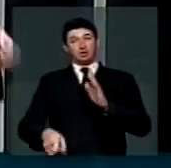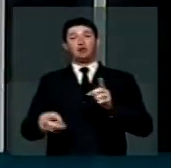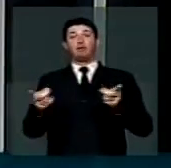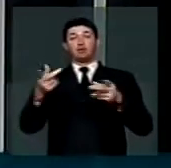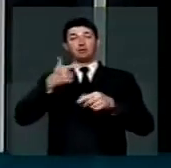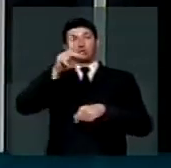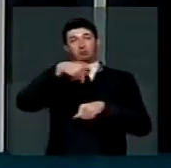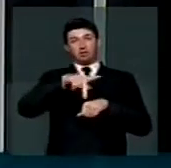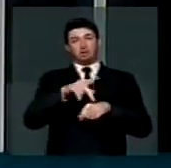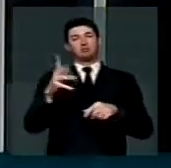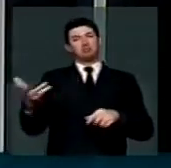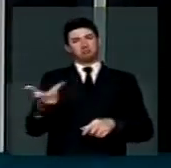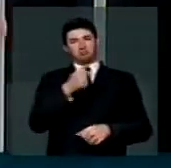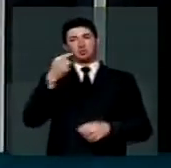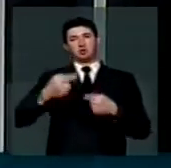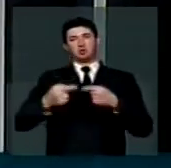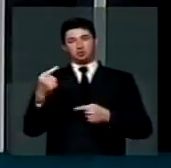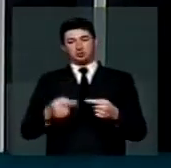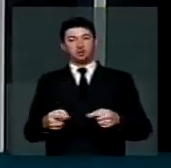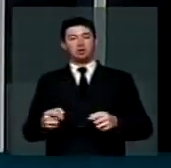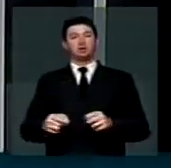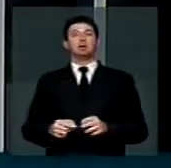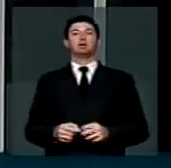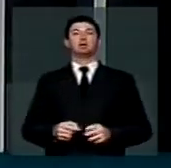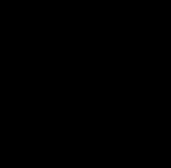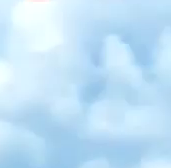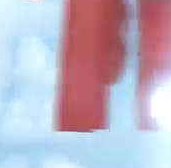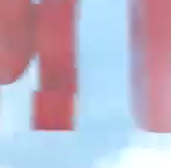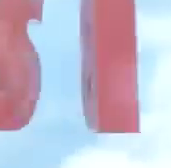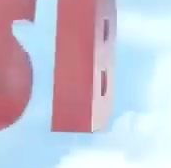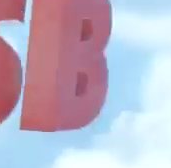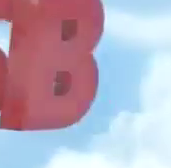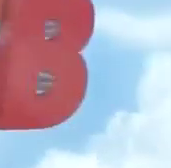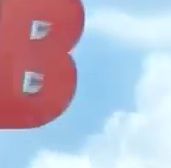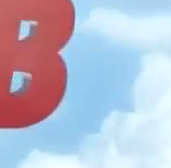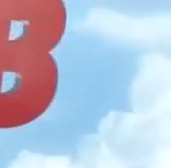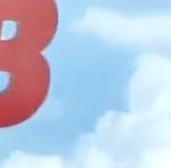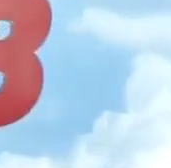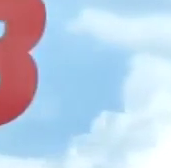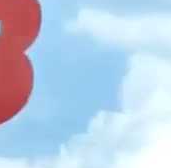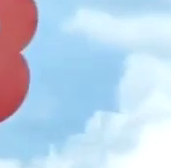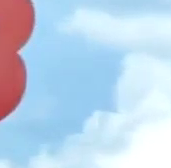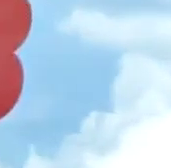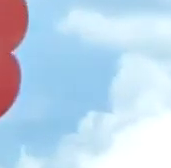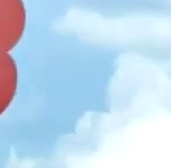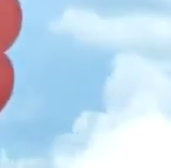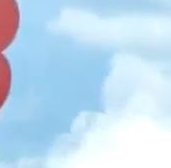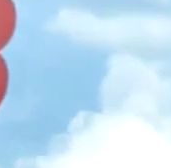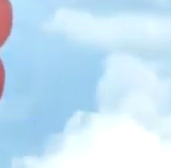inclusive vender para o exterior. foi uma bela discussão e foi... Tchau!